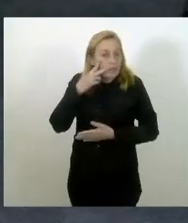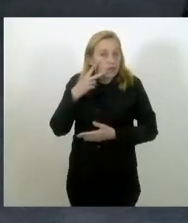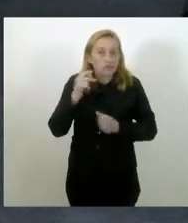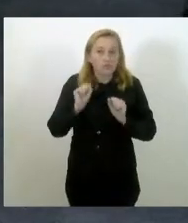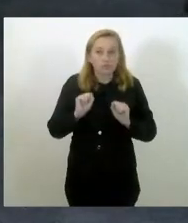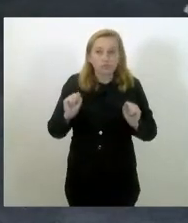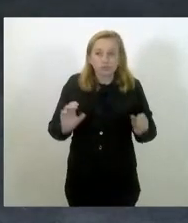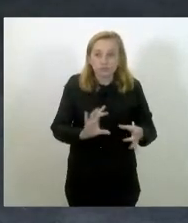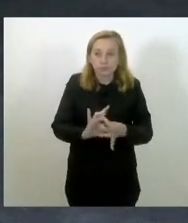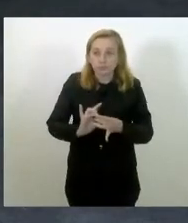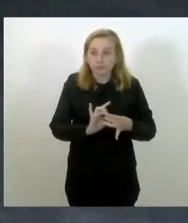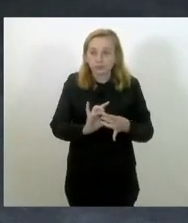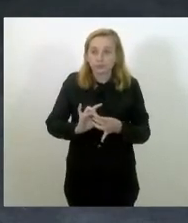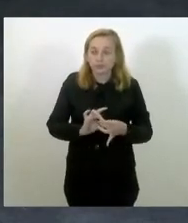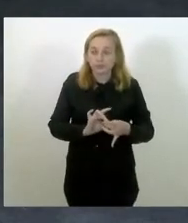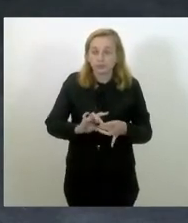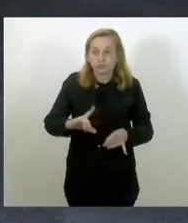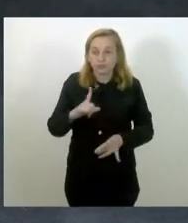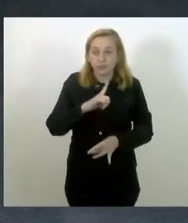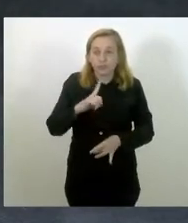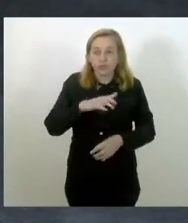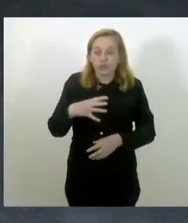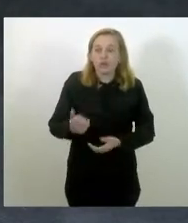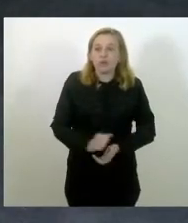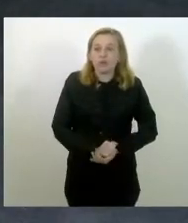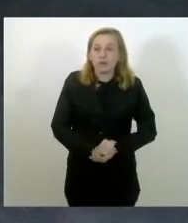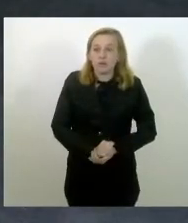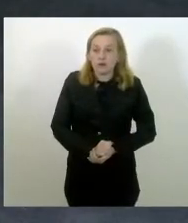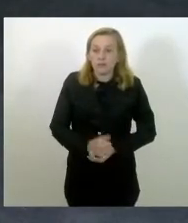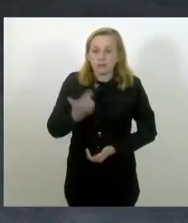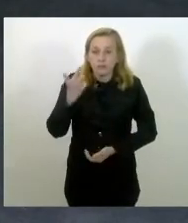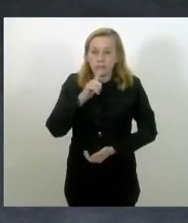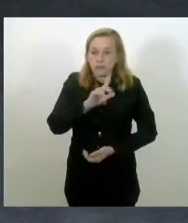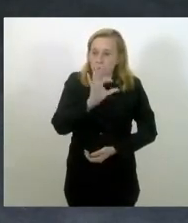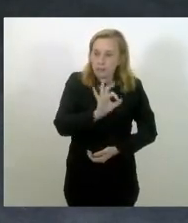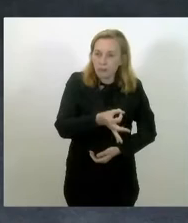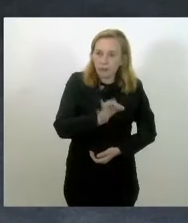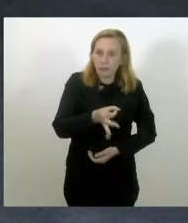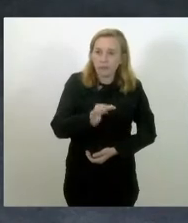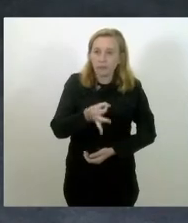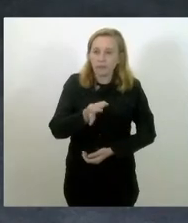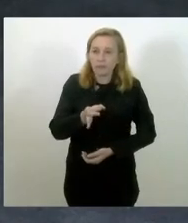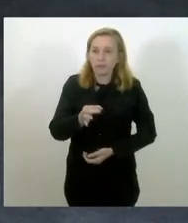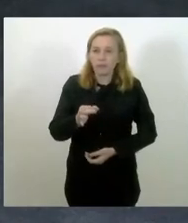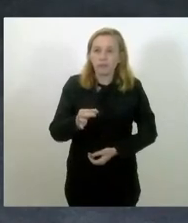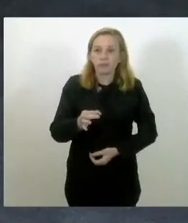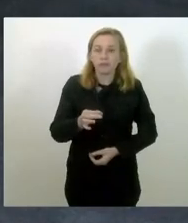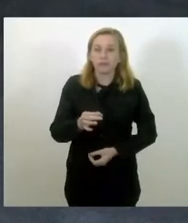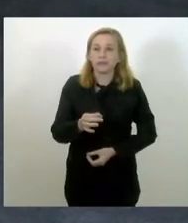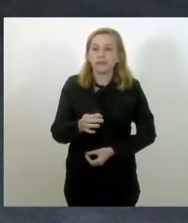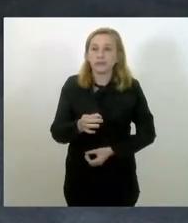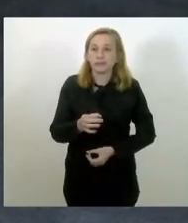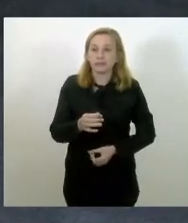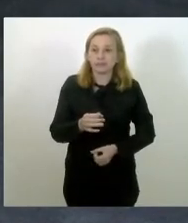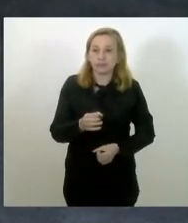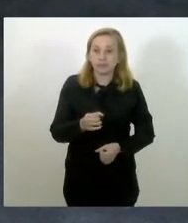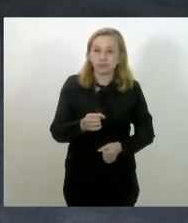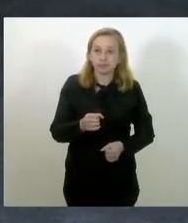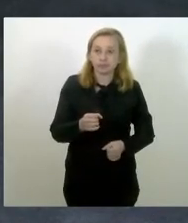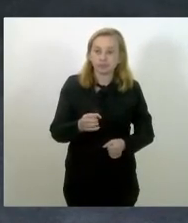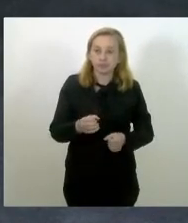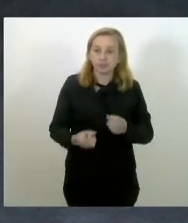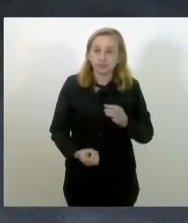unir as nossas forças no sentido de conseguir, de fato, construir um planejamento